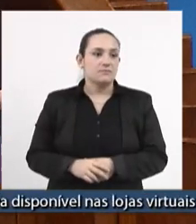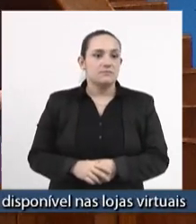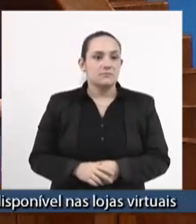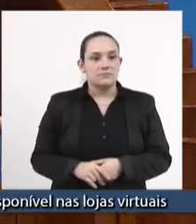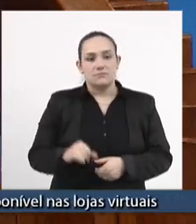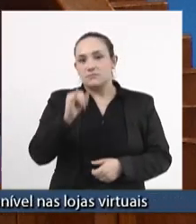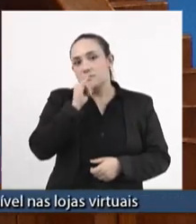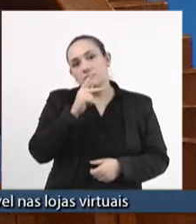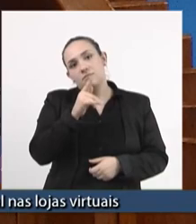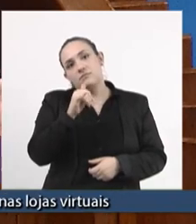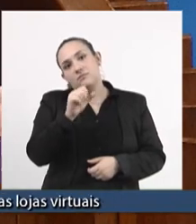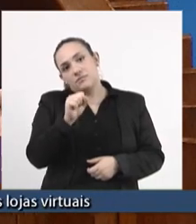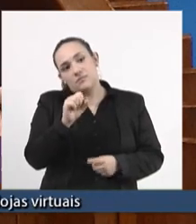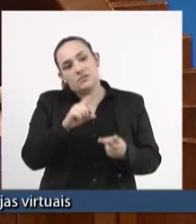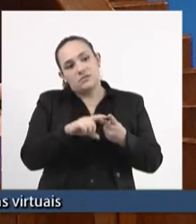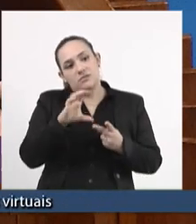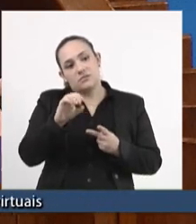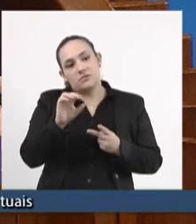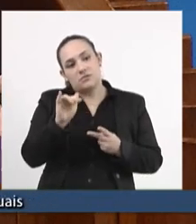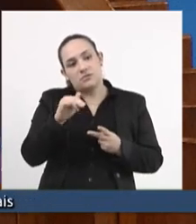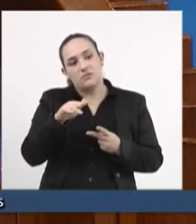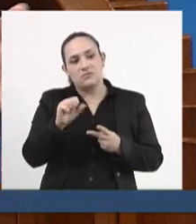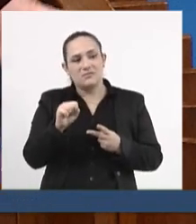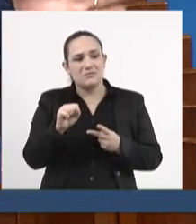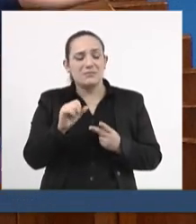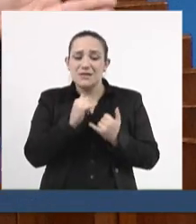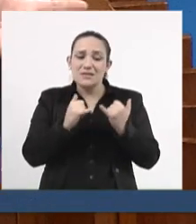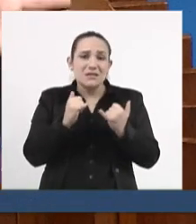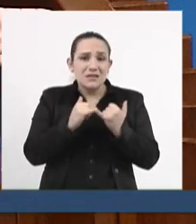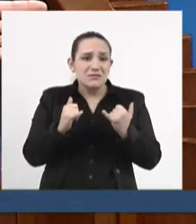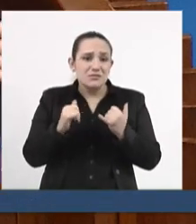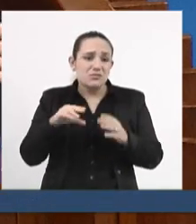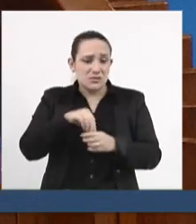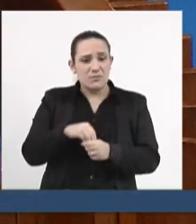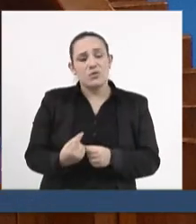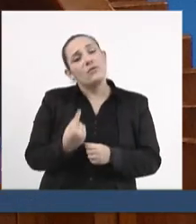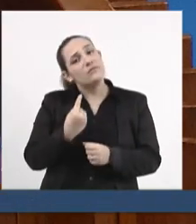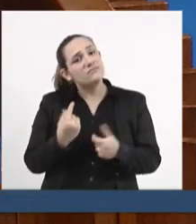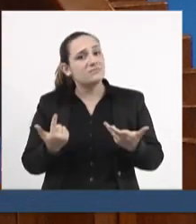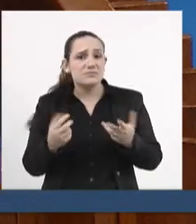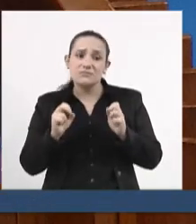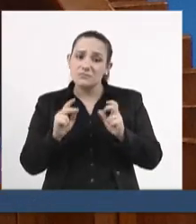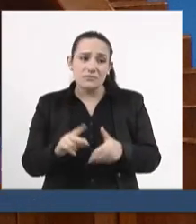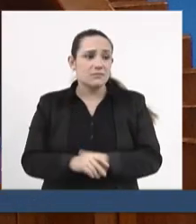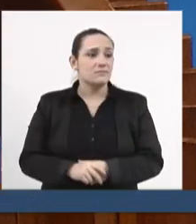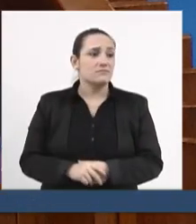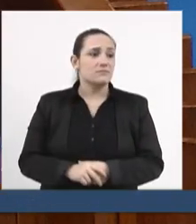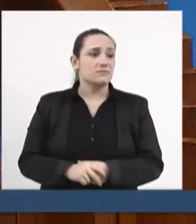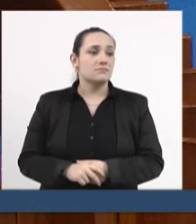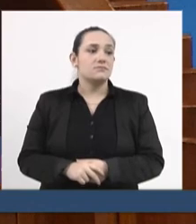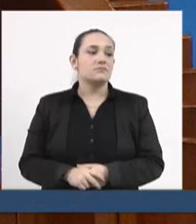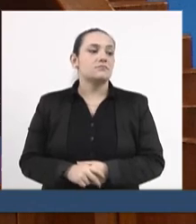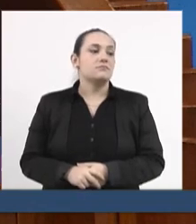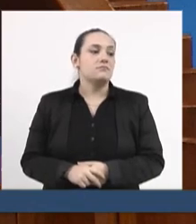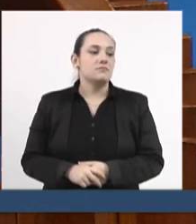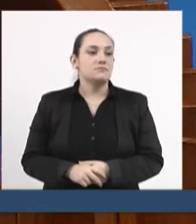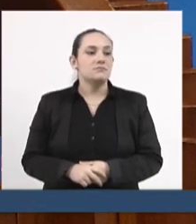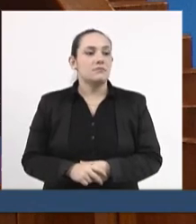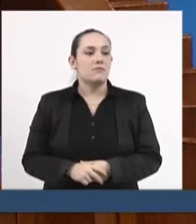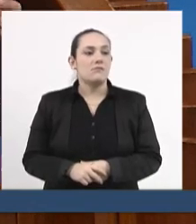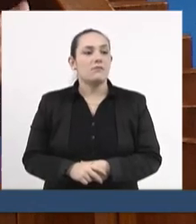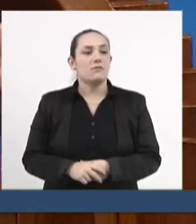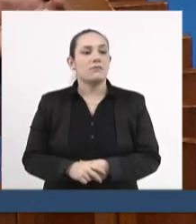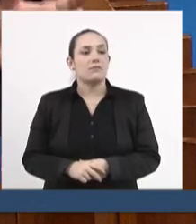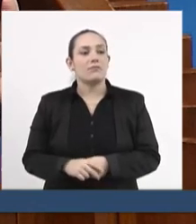a COFINS. Ora, esses são impostos muito similares ao outro, vamos criar essa CBS como foi colocada. Então, às vezes,